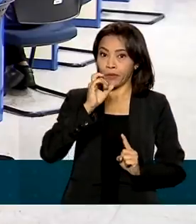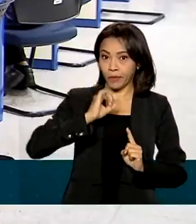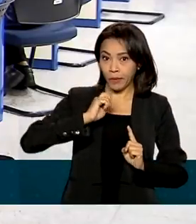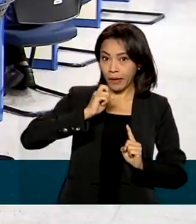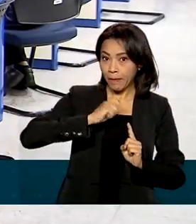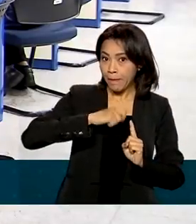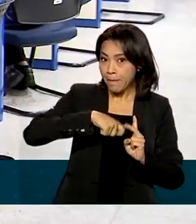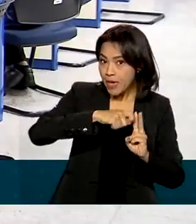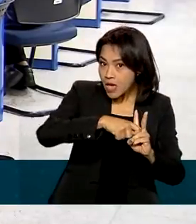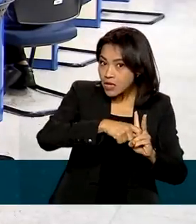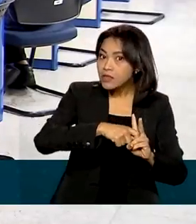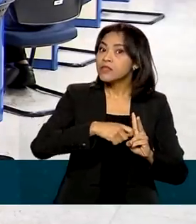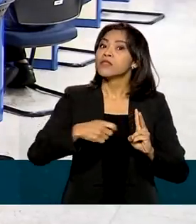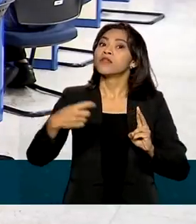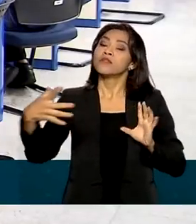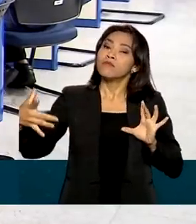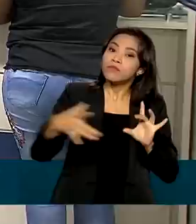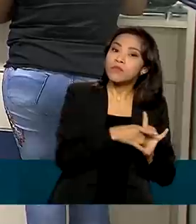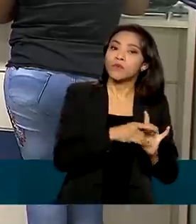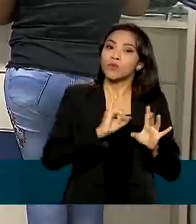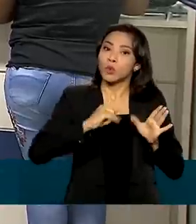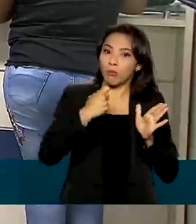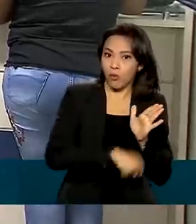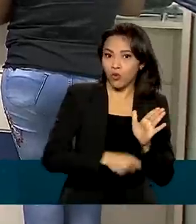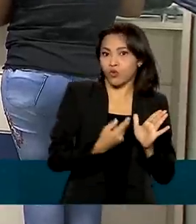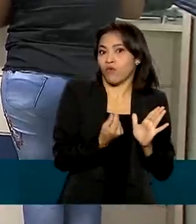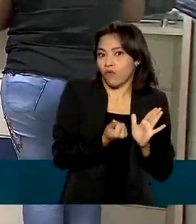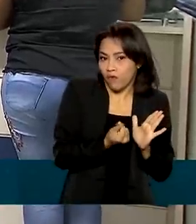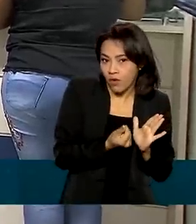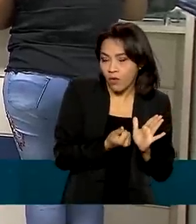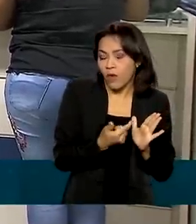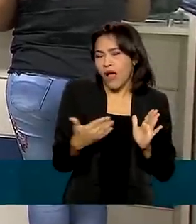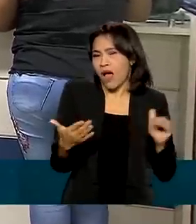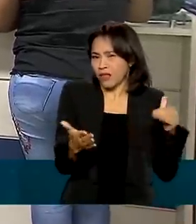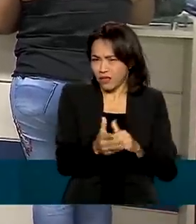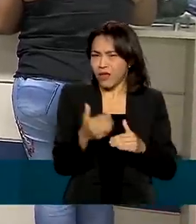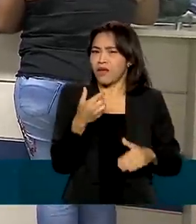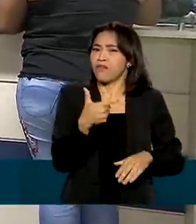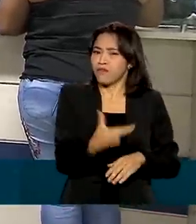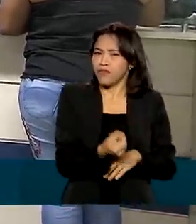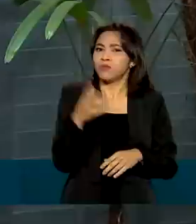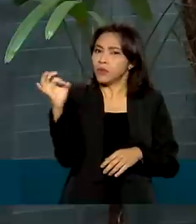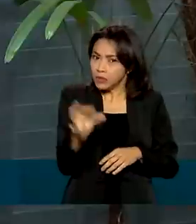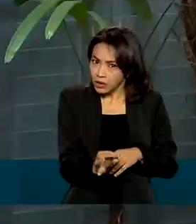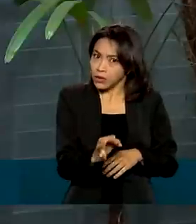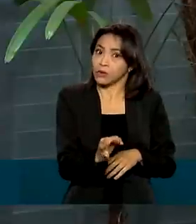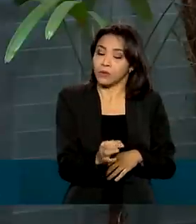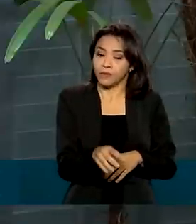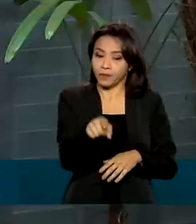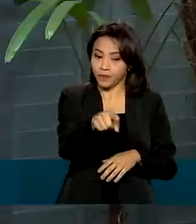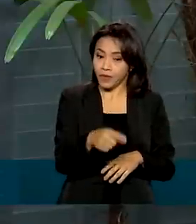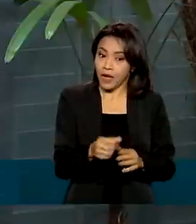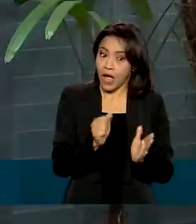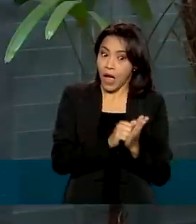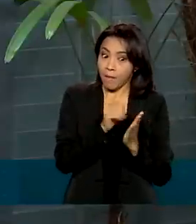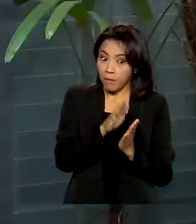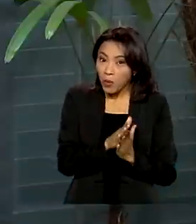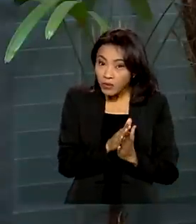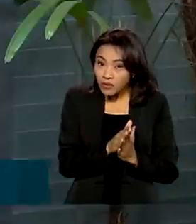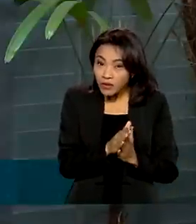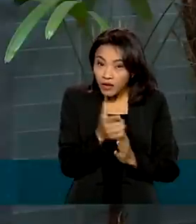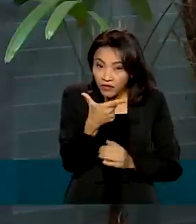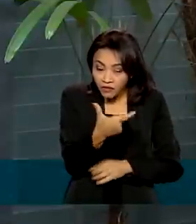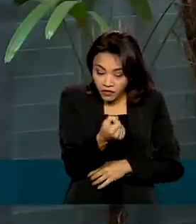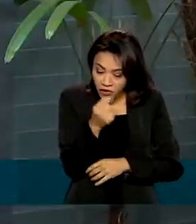valor do imposto que o contribuinte está devendo, limitado ao máximo de 20% do total. A multa não é fácil, 20 mil reais,